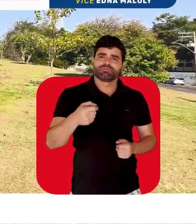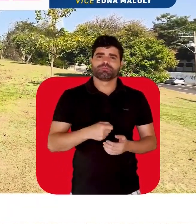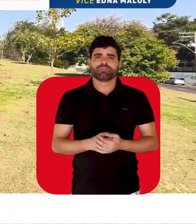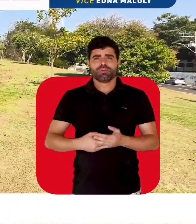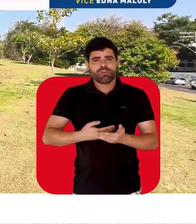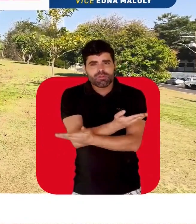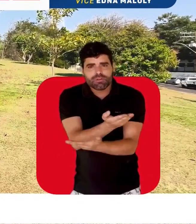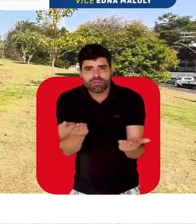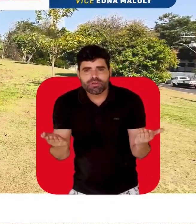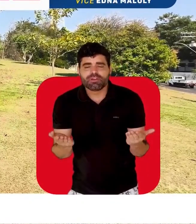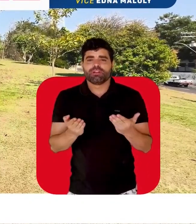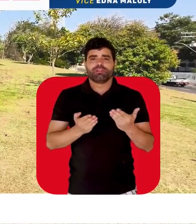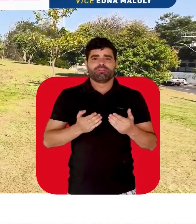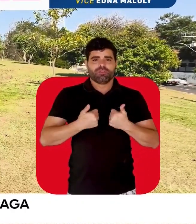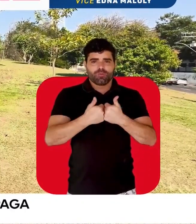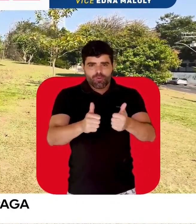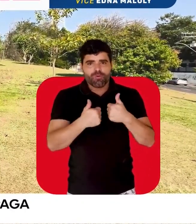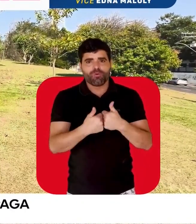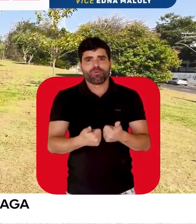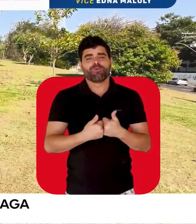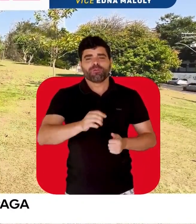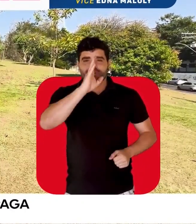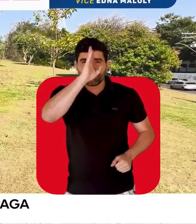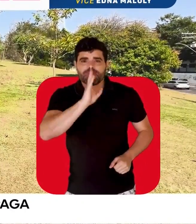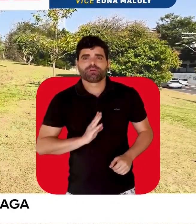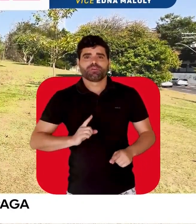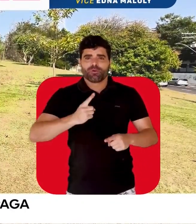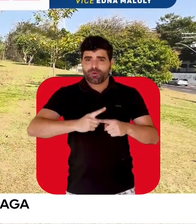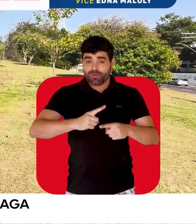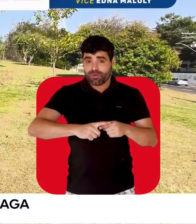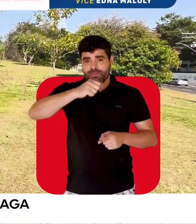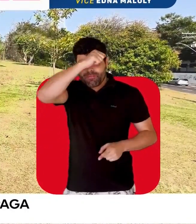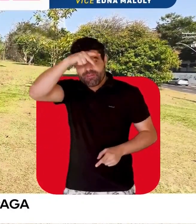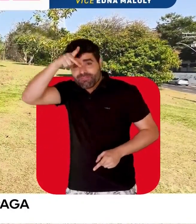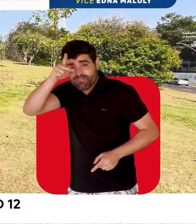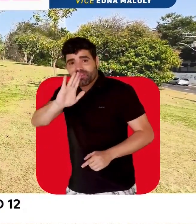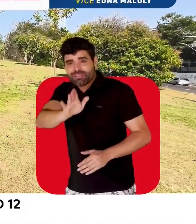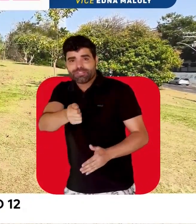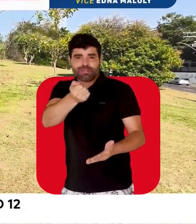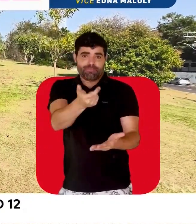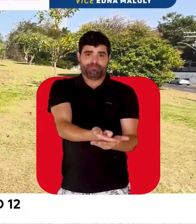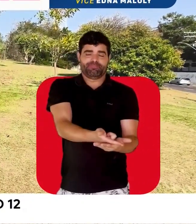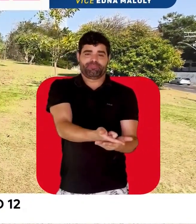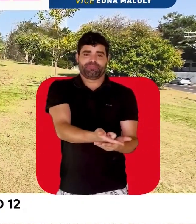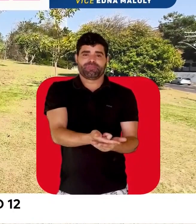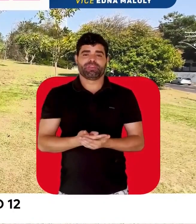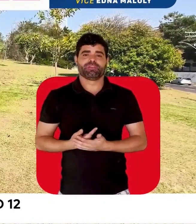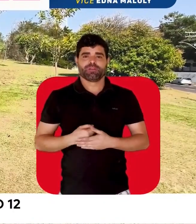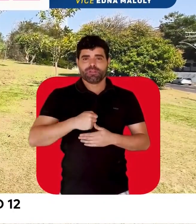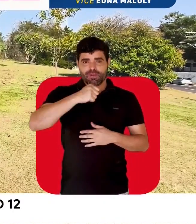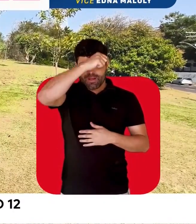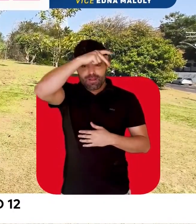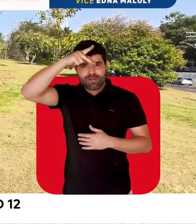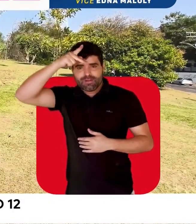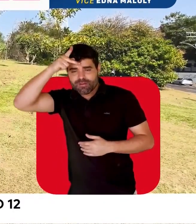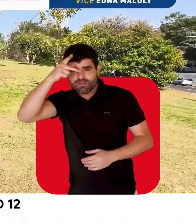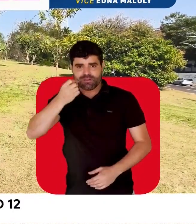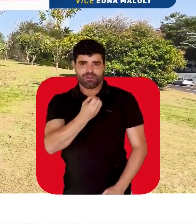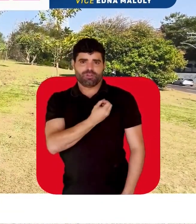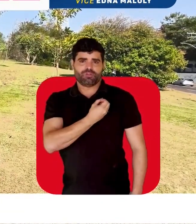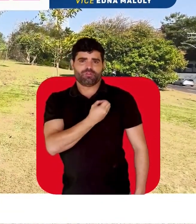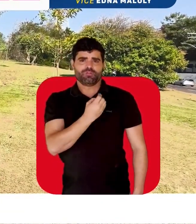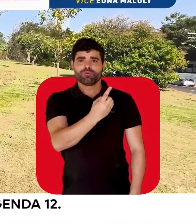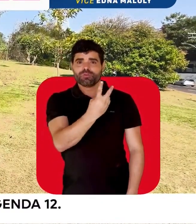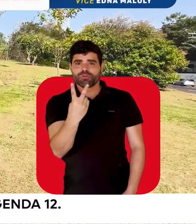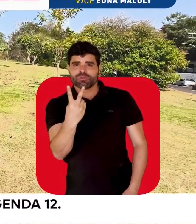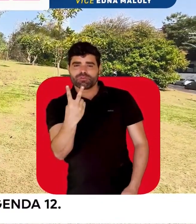catraca livre, porque a prefeitura já paga por quilômetro rodado. Ó prefeito, número 12.